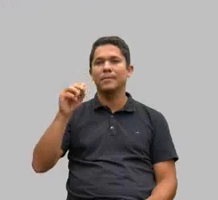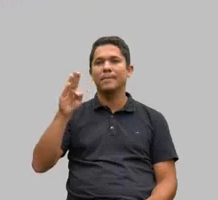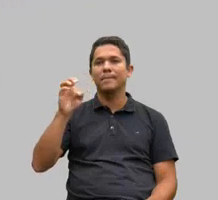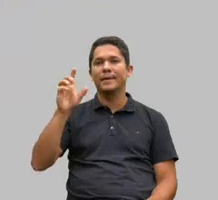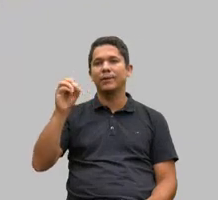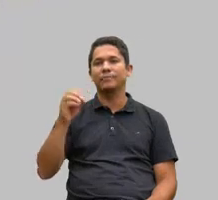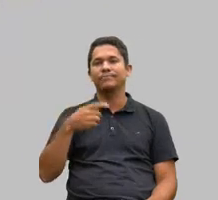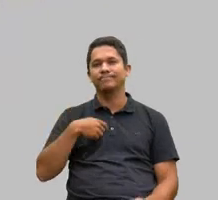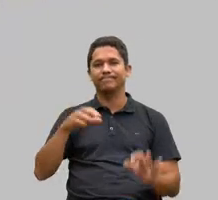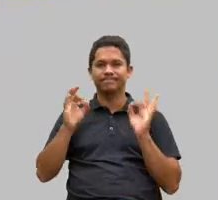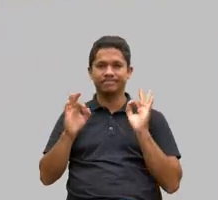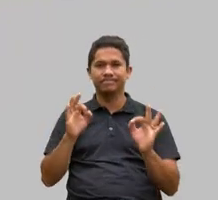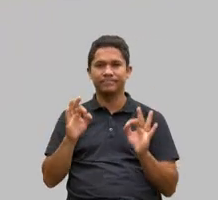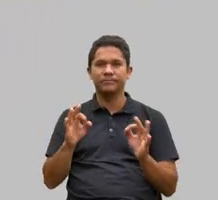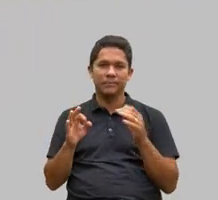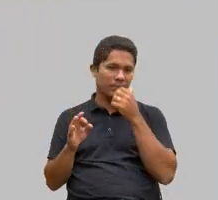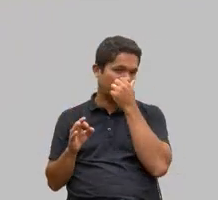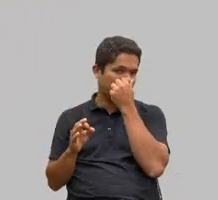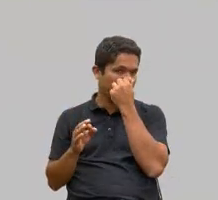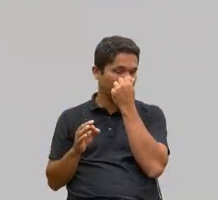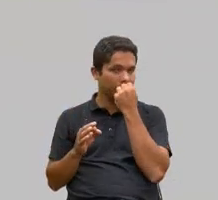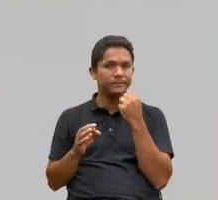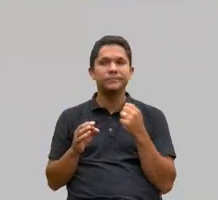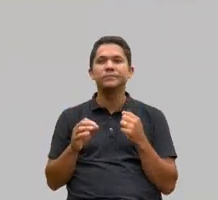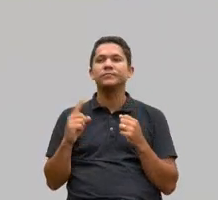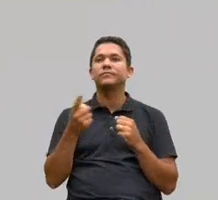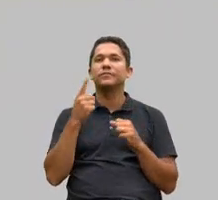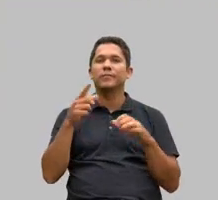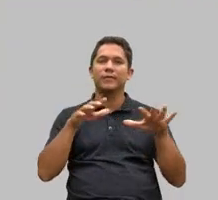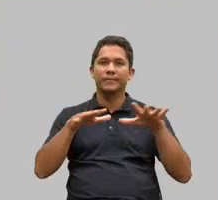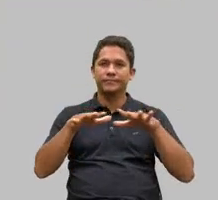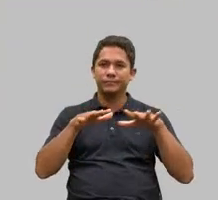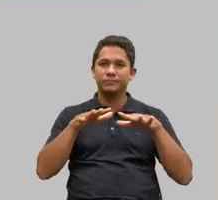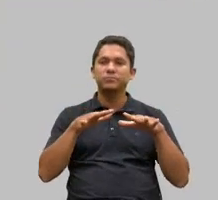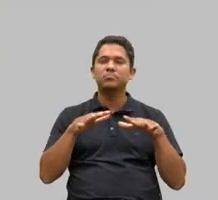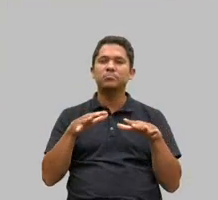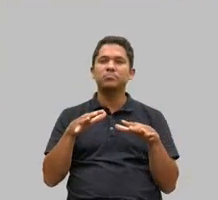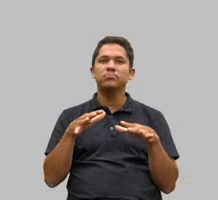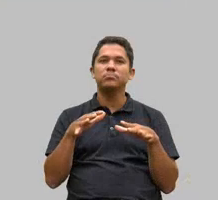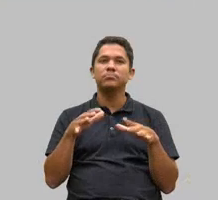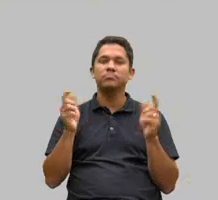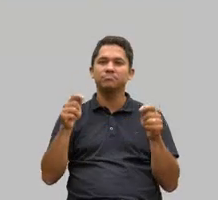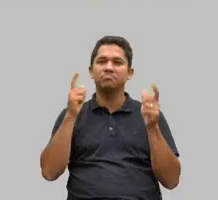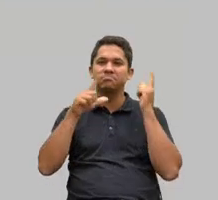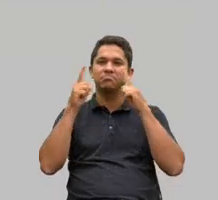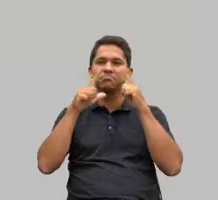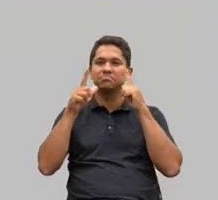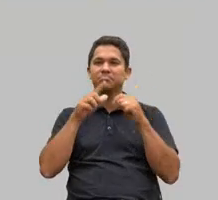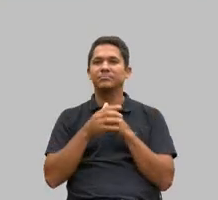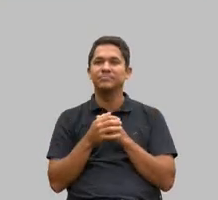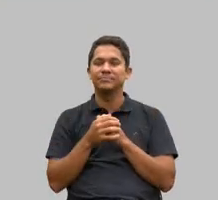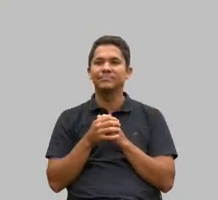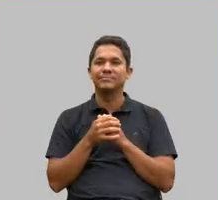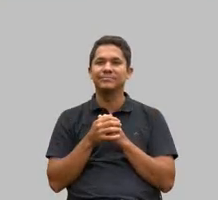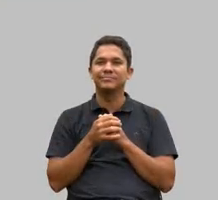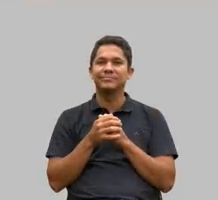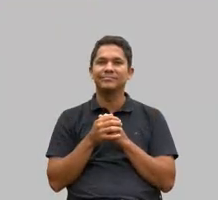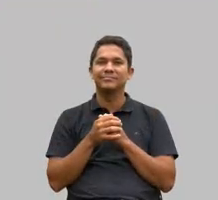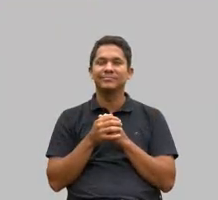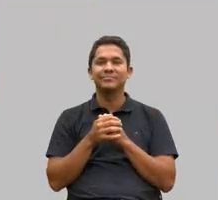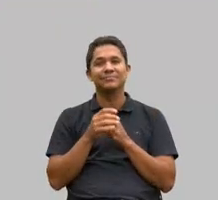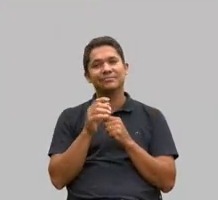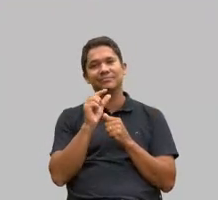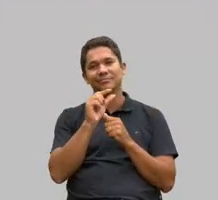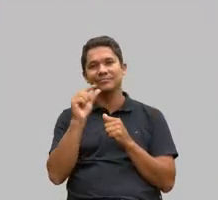absoluta que esse nosso movimento ele vai dar muito sucesso mas com um pouquinho de cada um dos